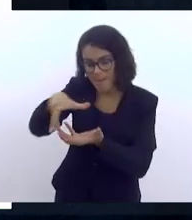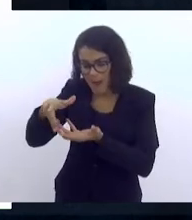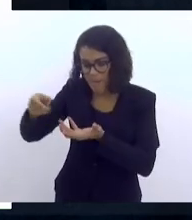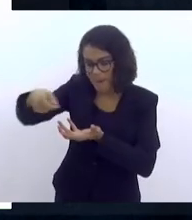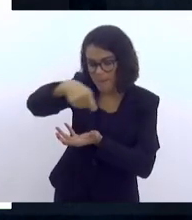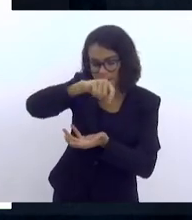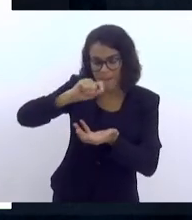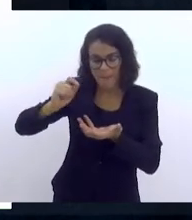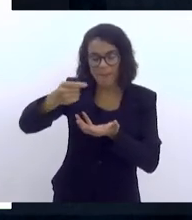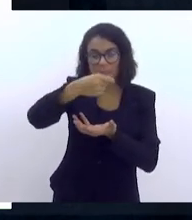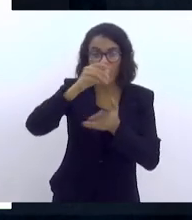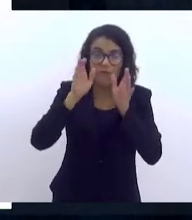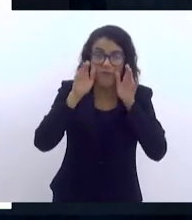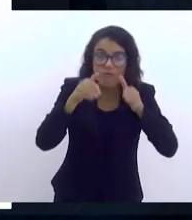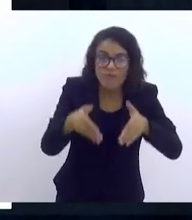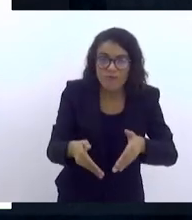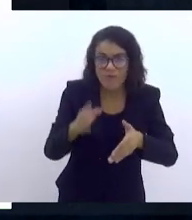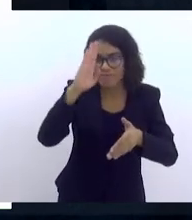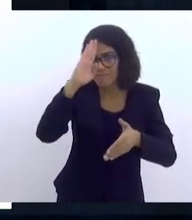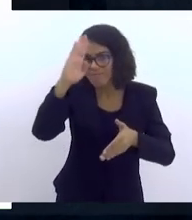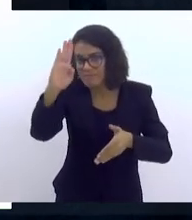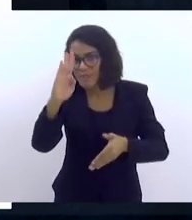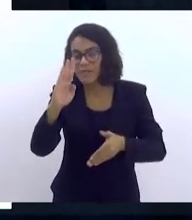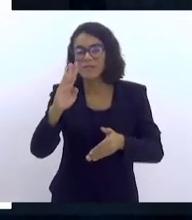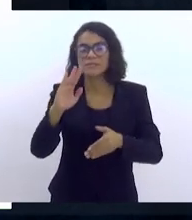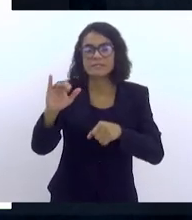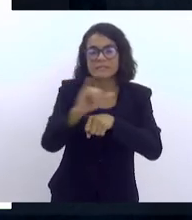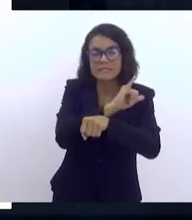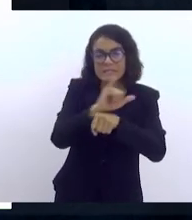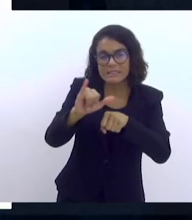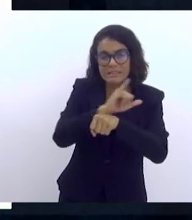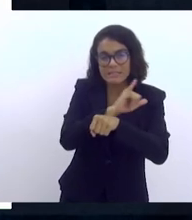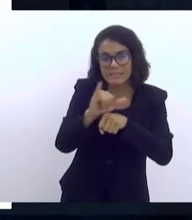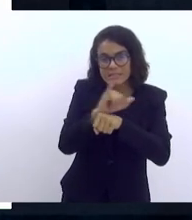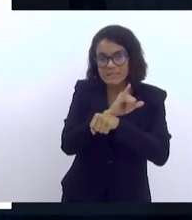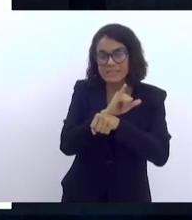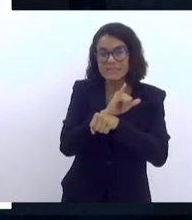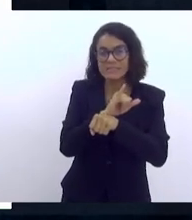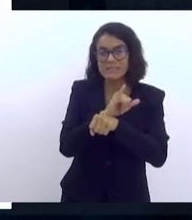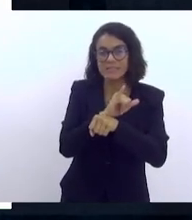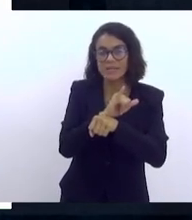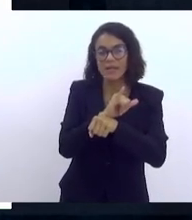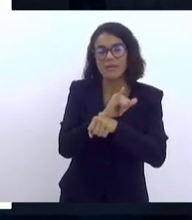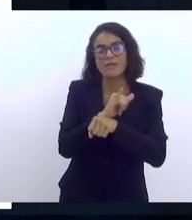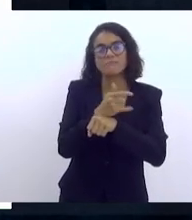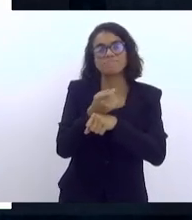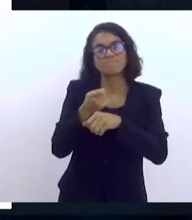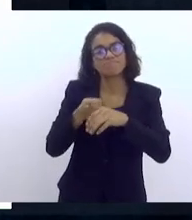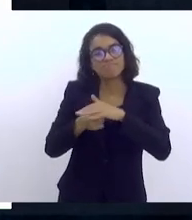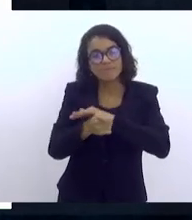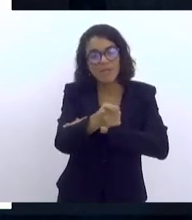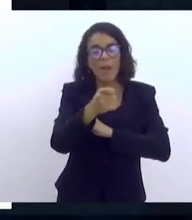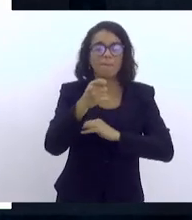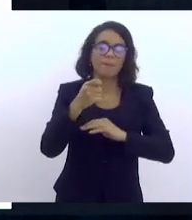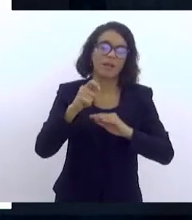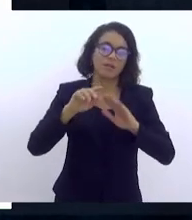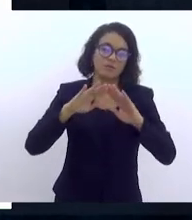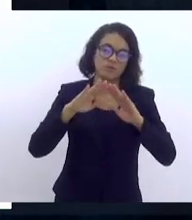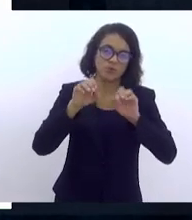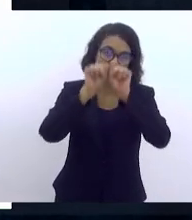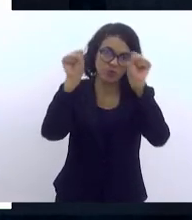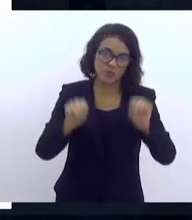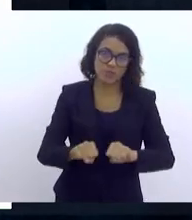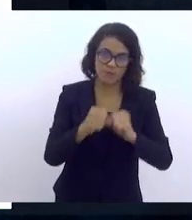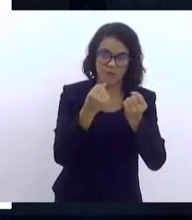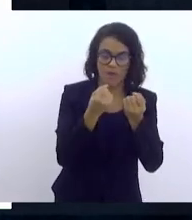foca na questão das estratégias agenciadas pelo sistema educacional. Então,